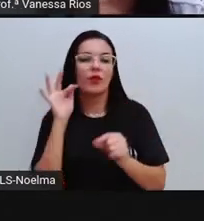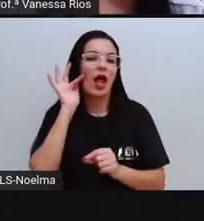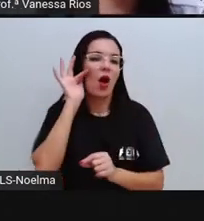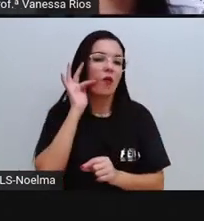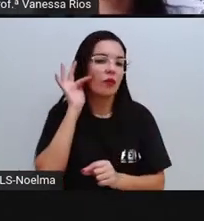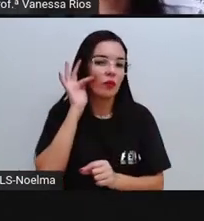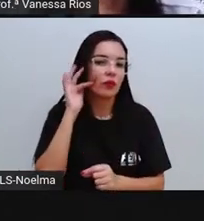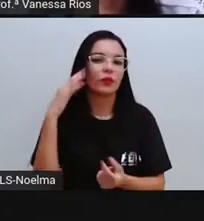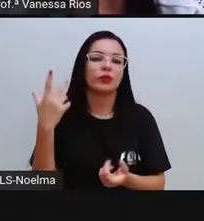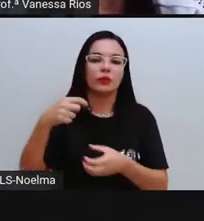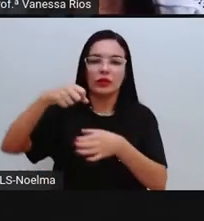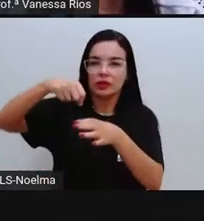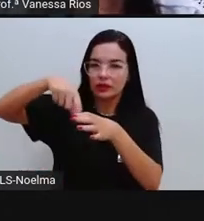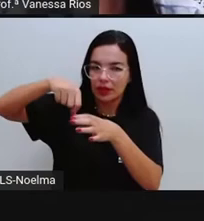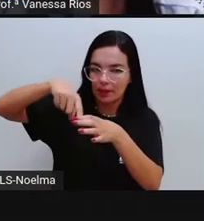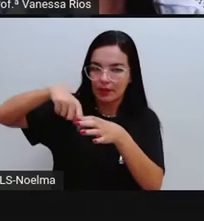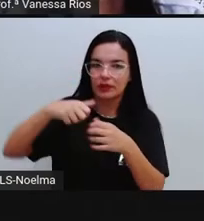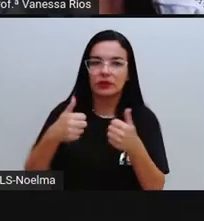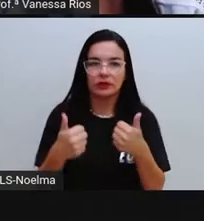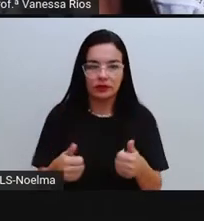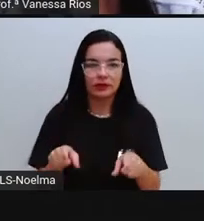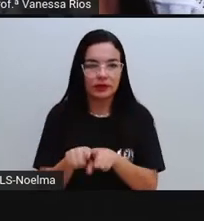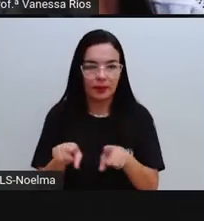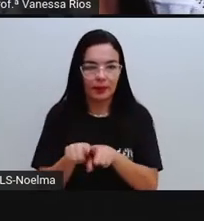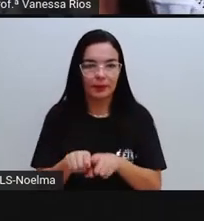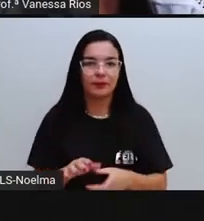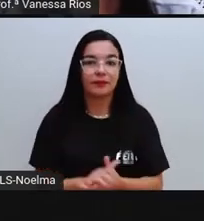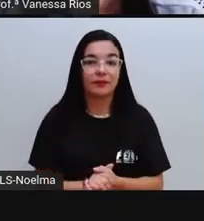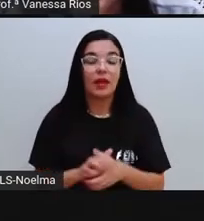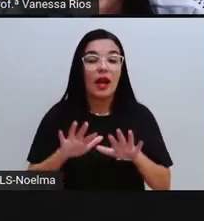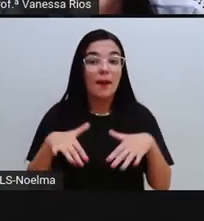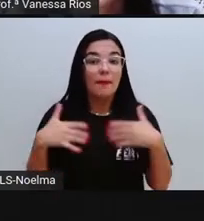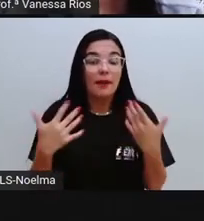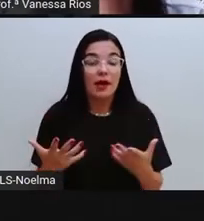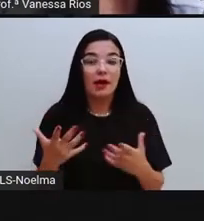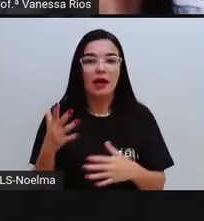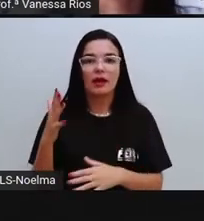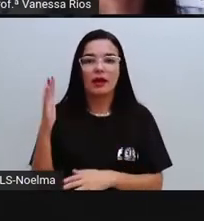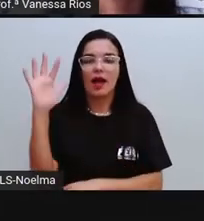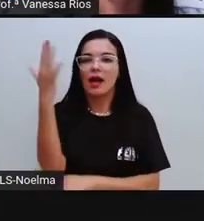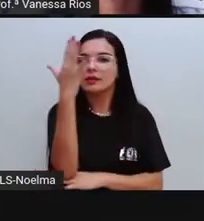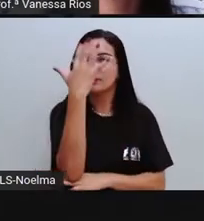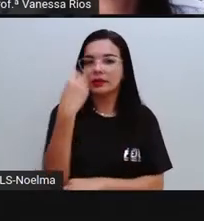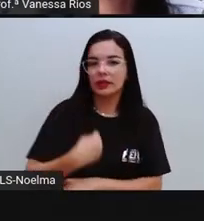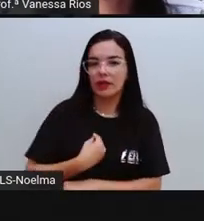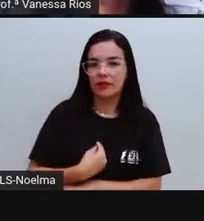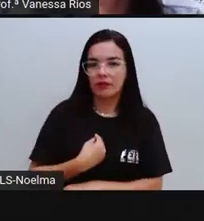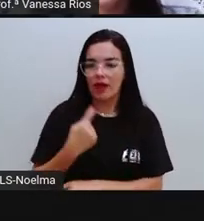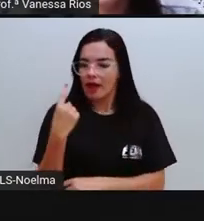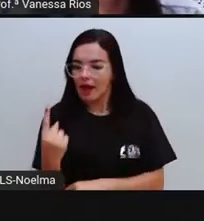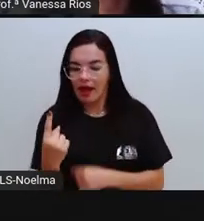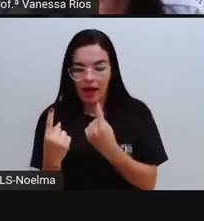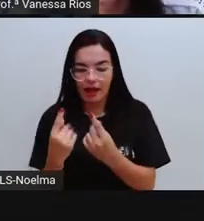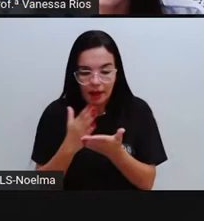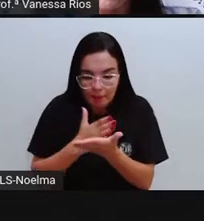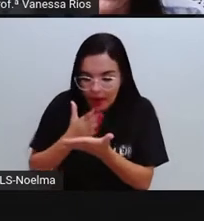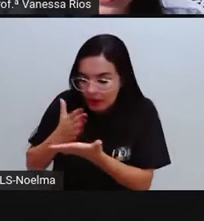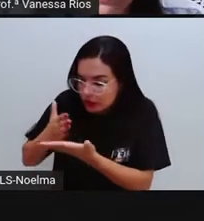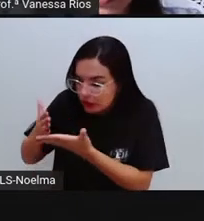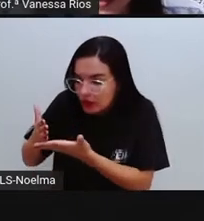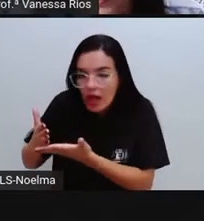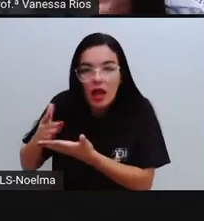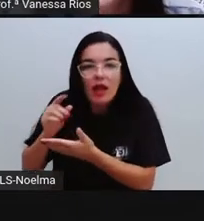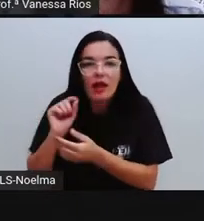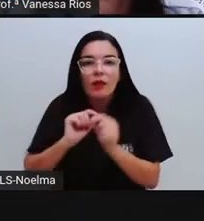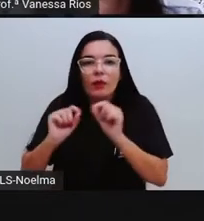e também da semente. E aí para as plantas viverem, cada parte delas tem que fazer o seu